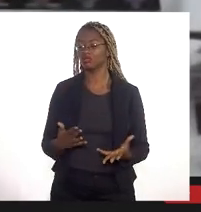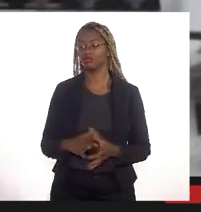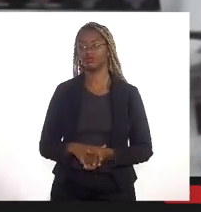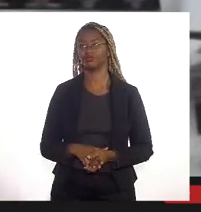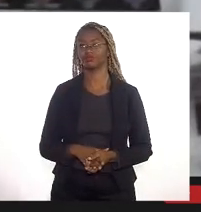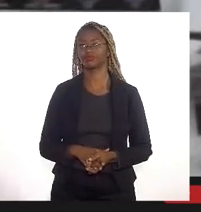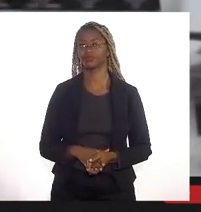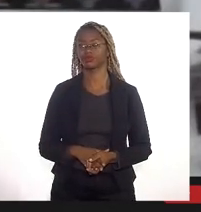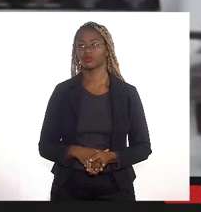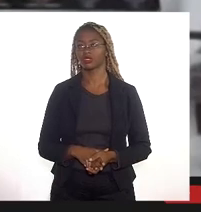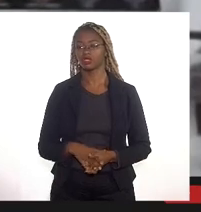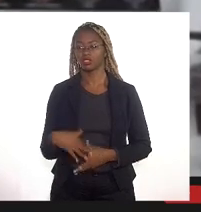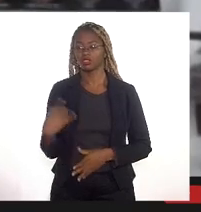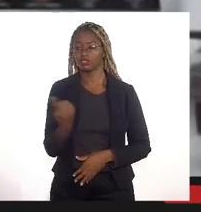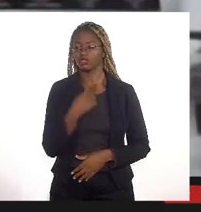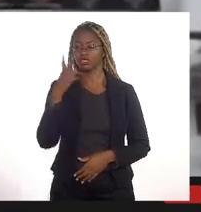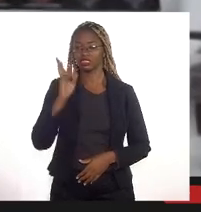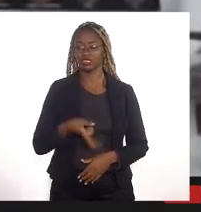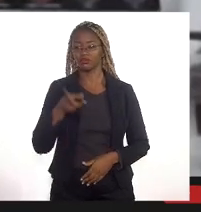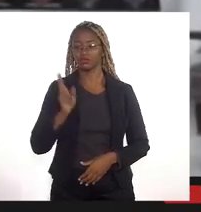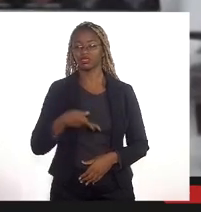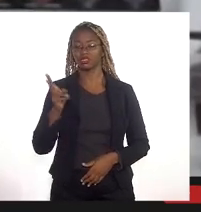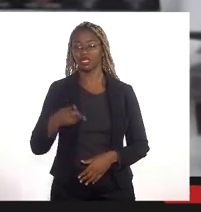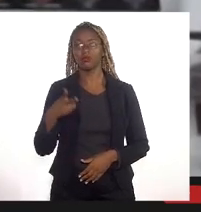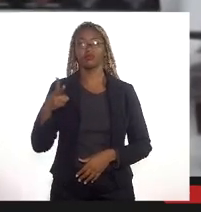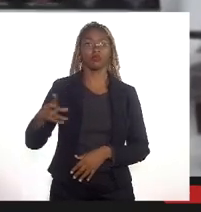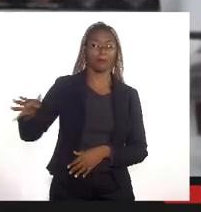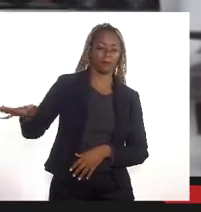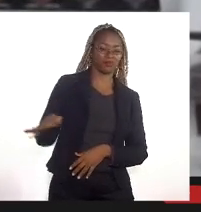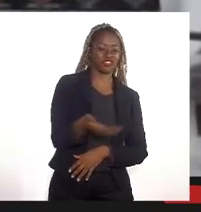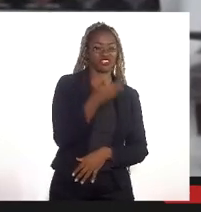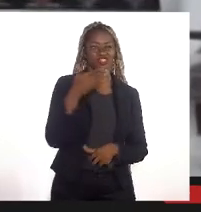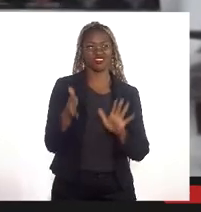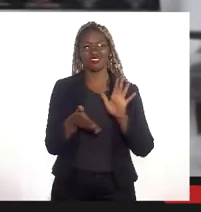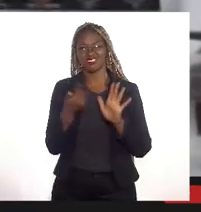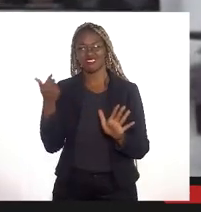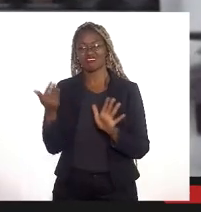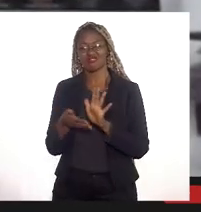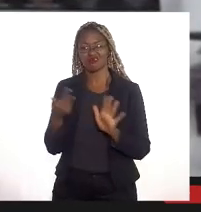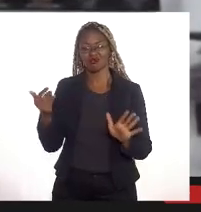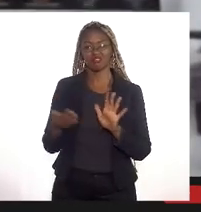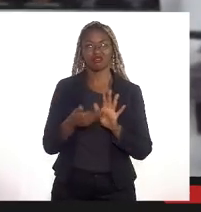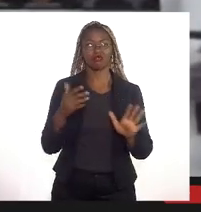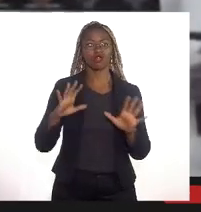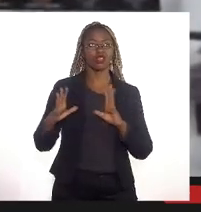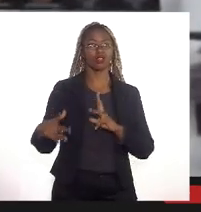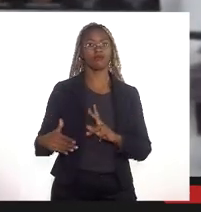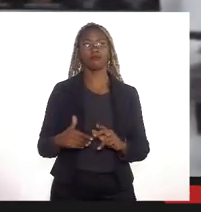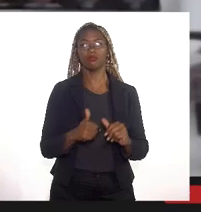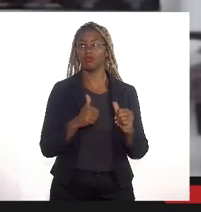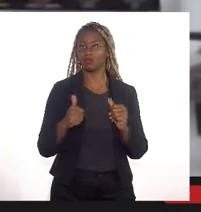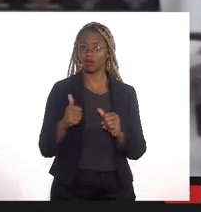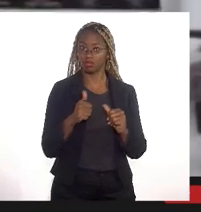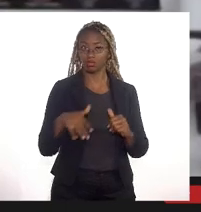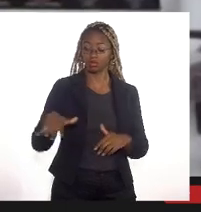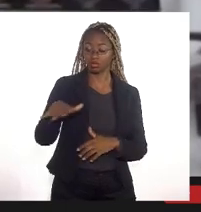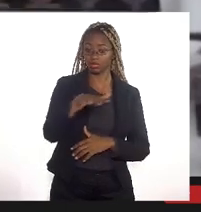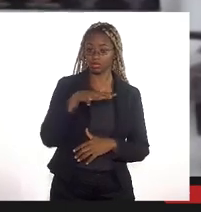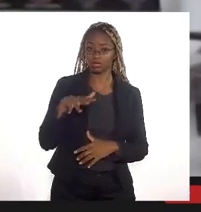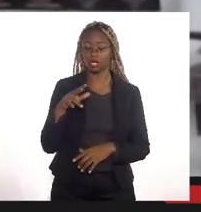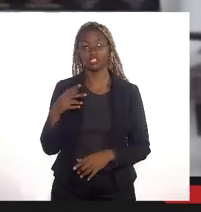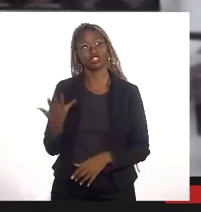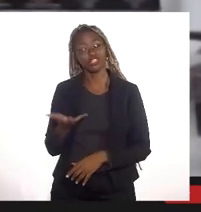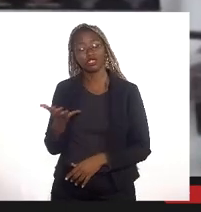a gente não faça demolição de ocupação irregular naquele entorno para a gente deixar claro a intenção da prefeitura e estar preservando aquela região